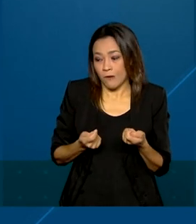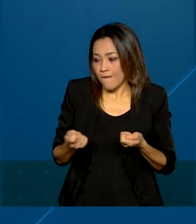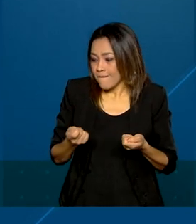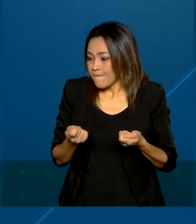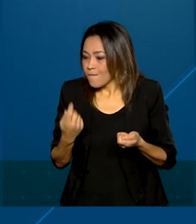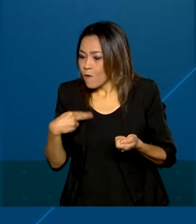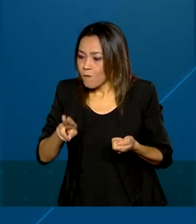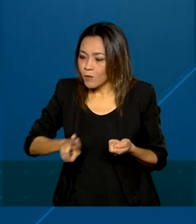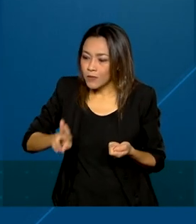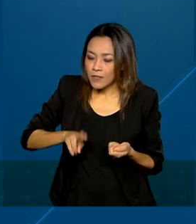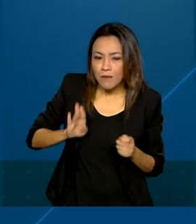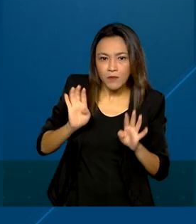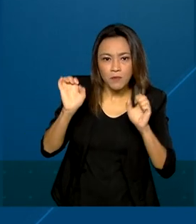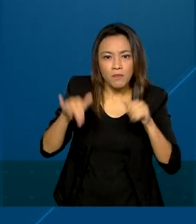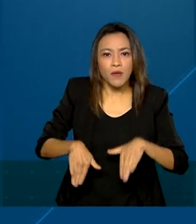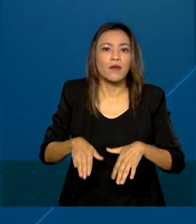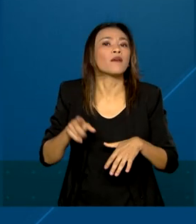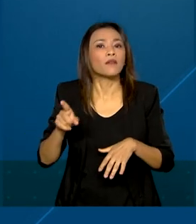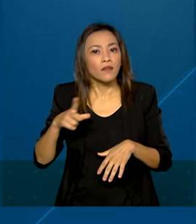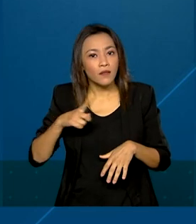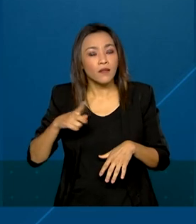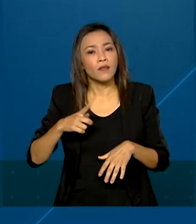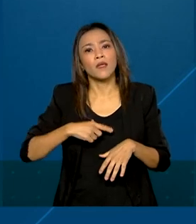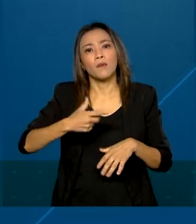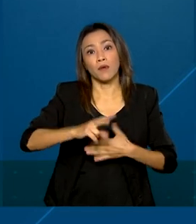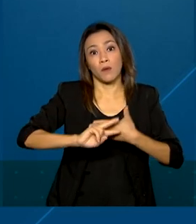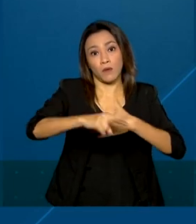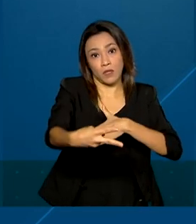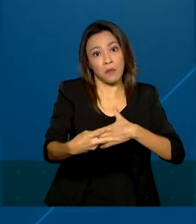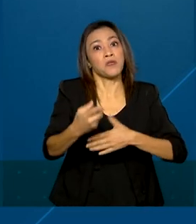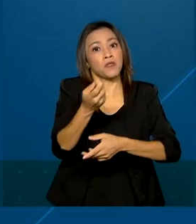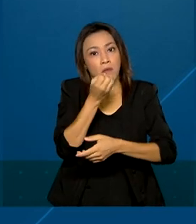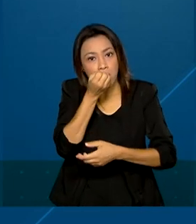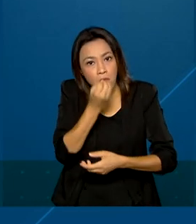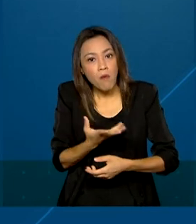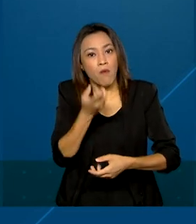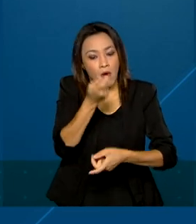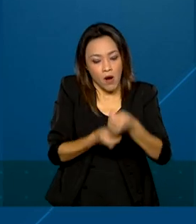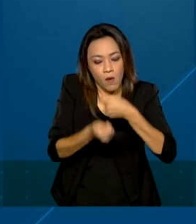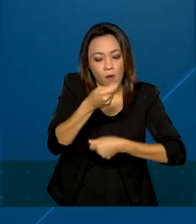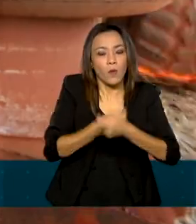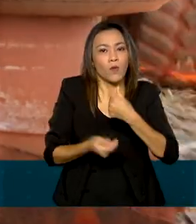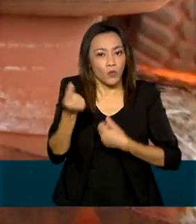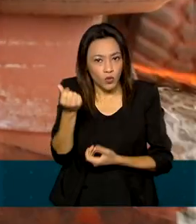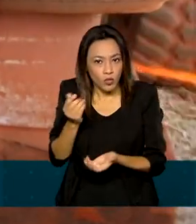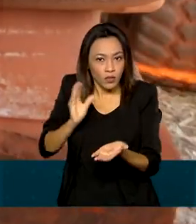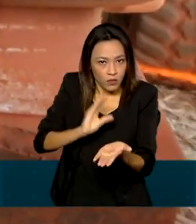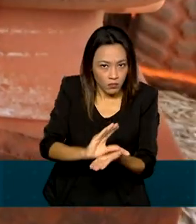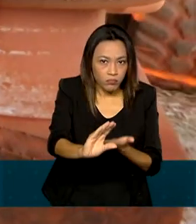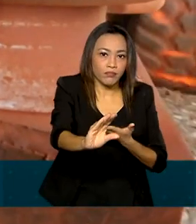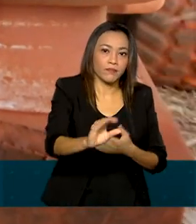da melhor maneira a ter o melhor retorno econômico daquele dinheiro que está sendo aplicado.